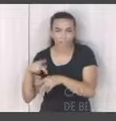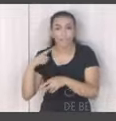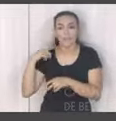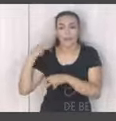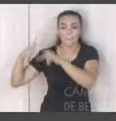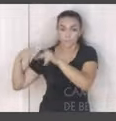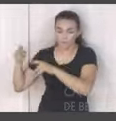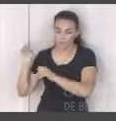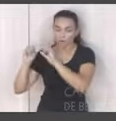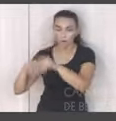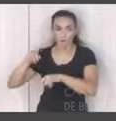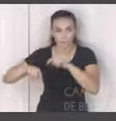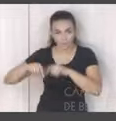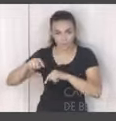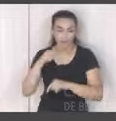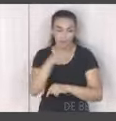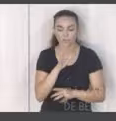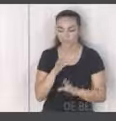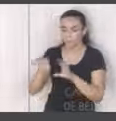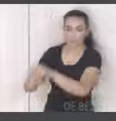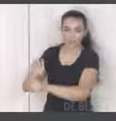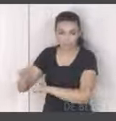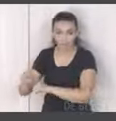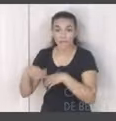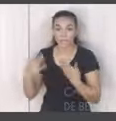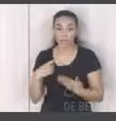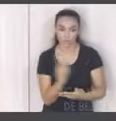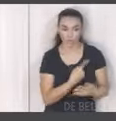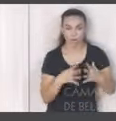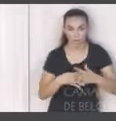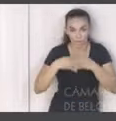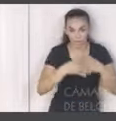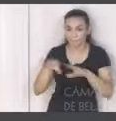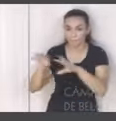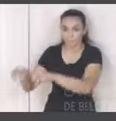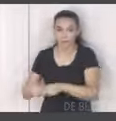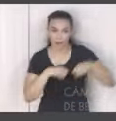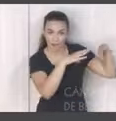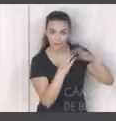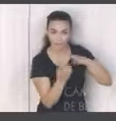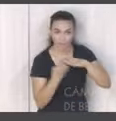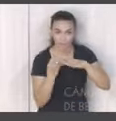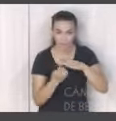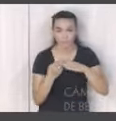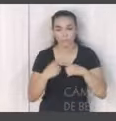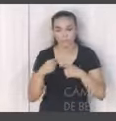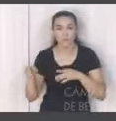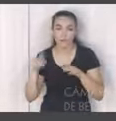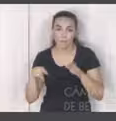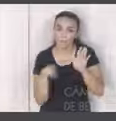o material ele acaba. Então quando a gente busca o material para entregar a cooperativa porque todo reciclado é destinado a